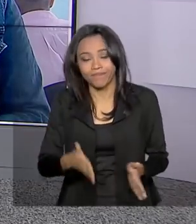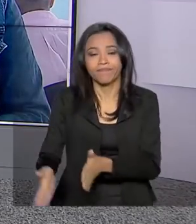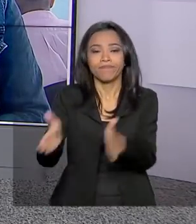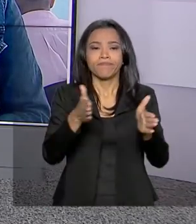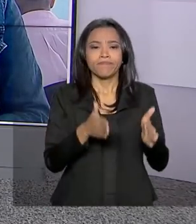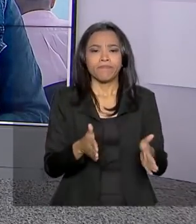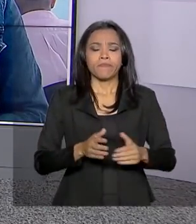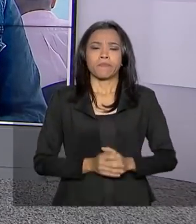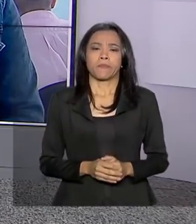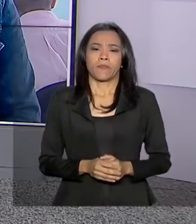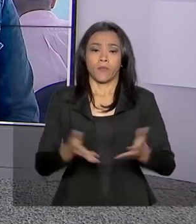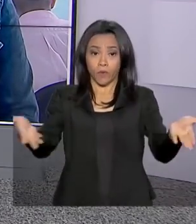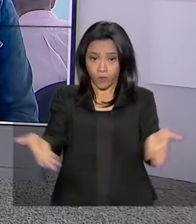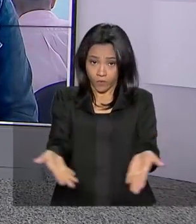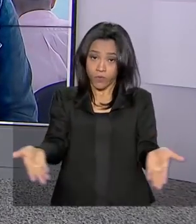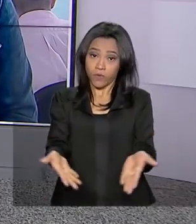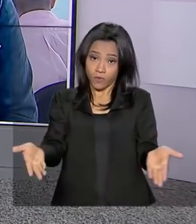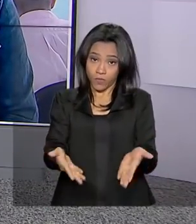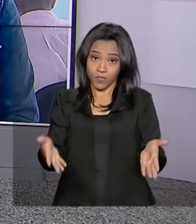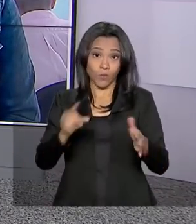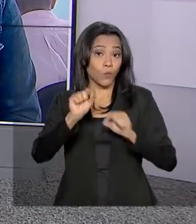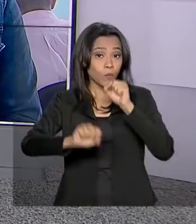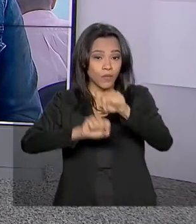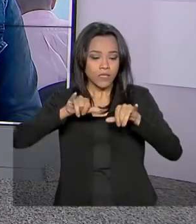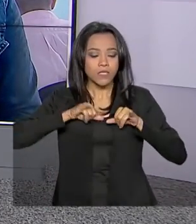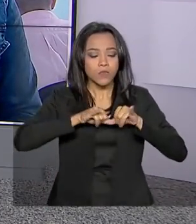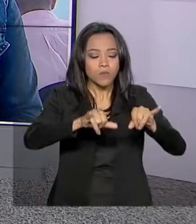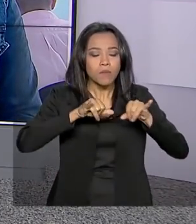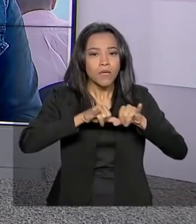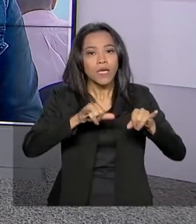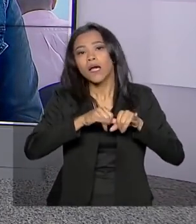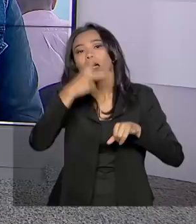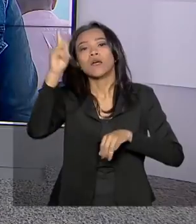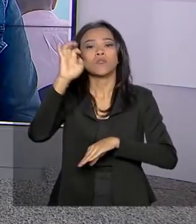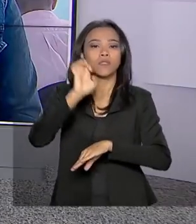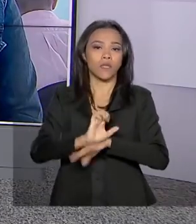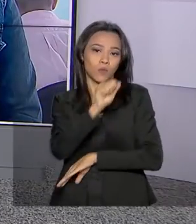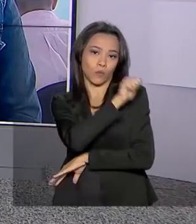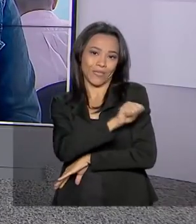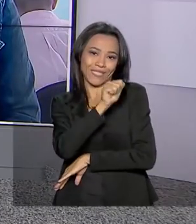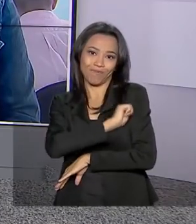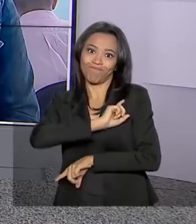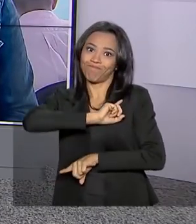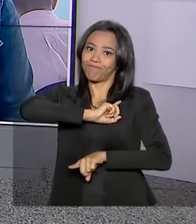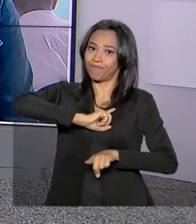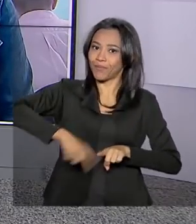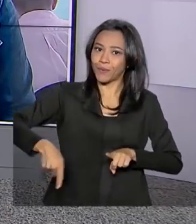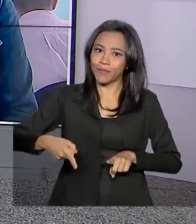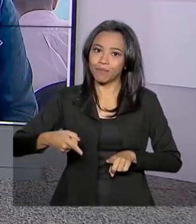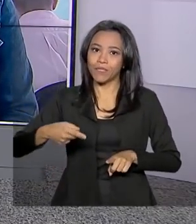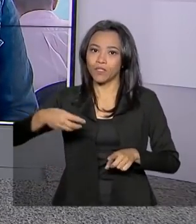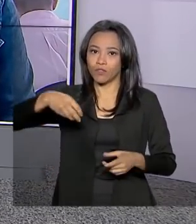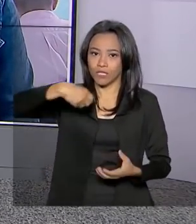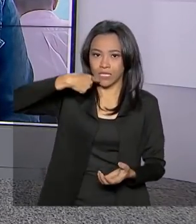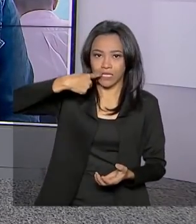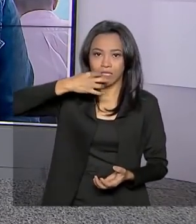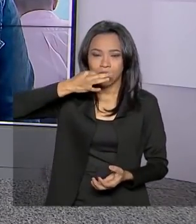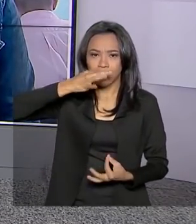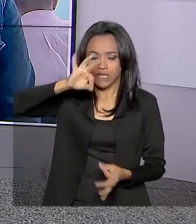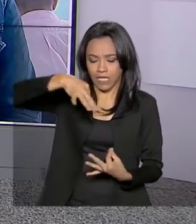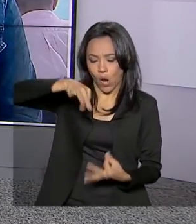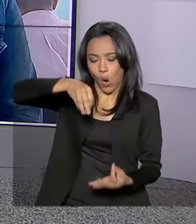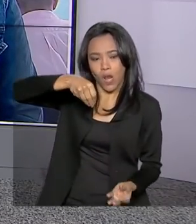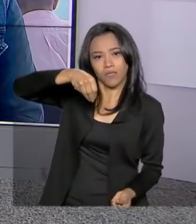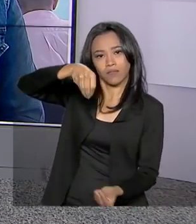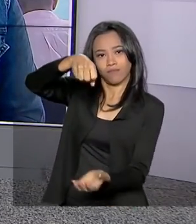e a partir de hoje, os supermercados do Rio de Janeiro estão proibidos de oferecer sacos